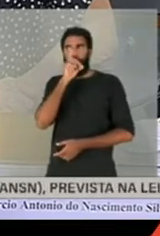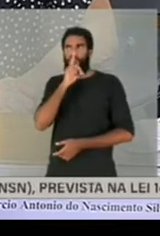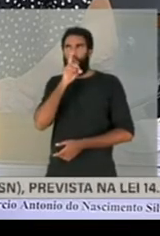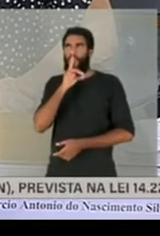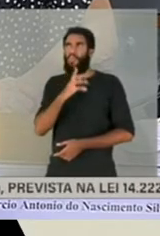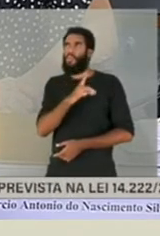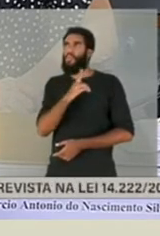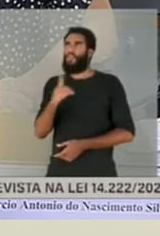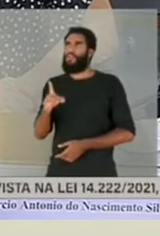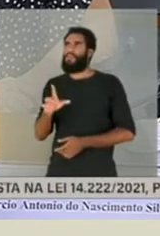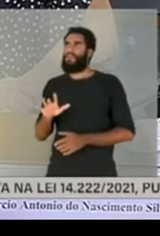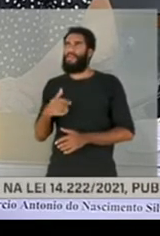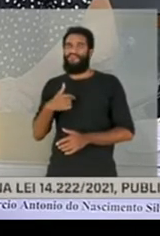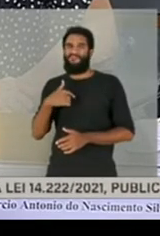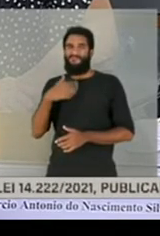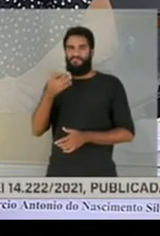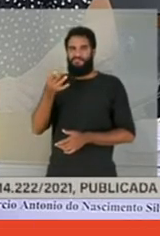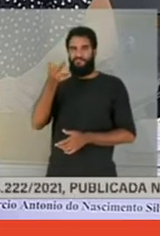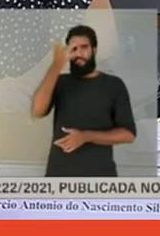não quero guardar essa data.